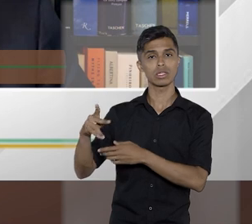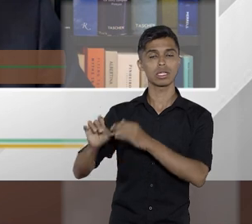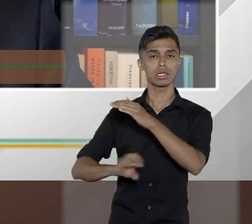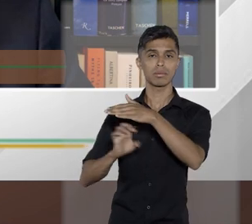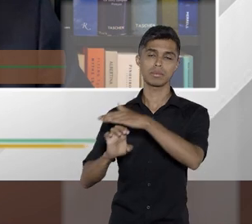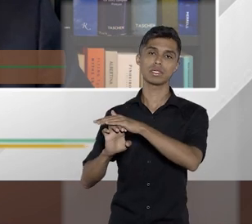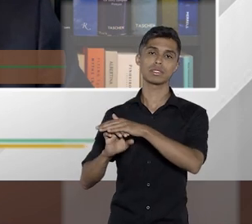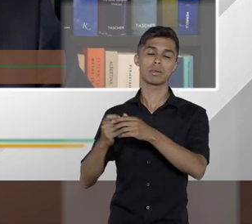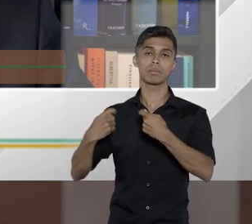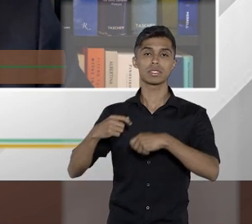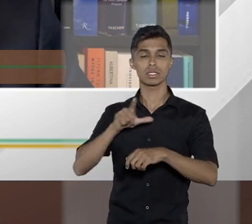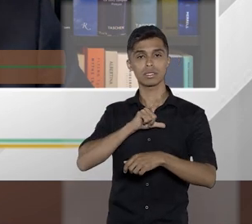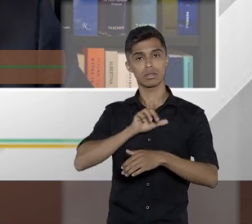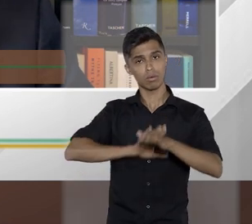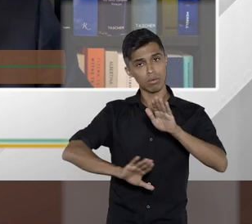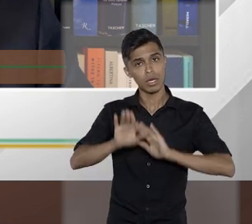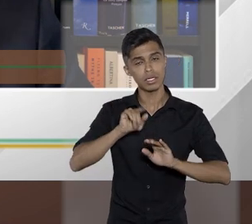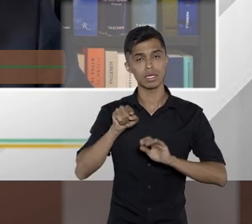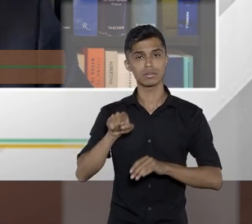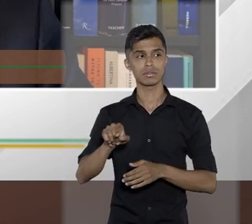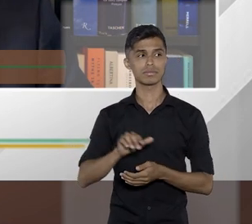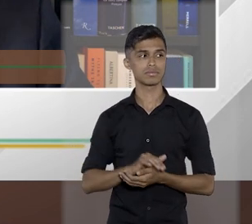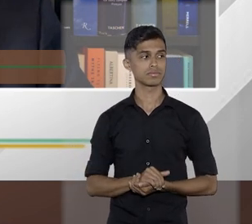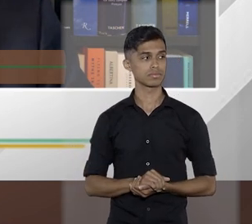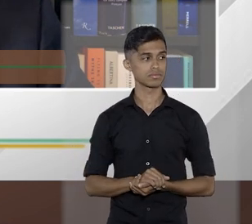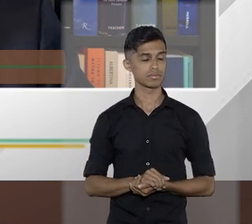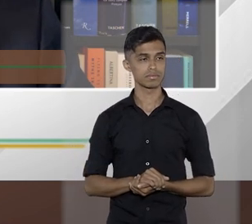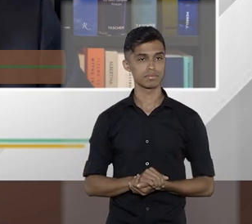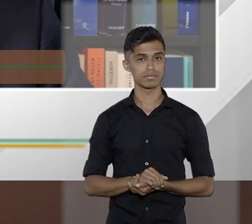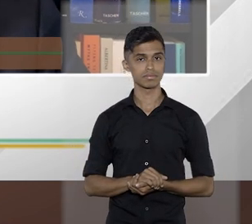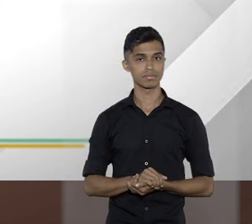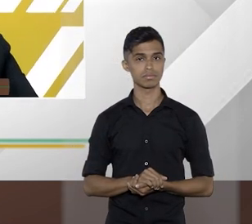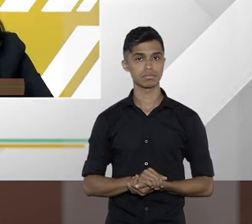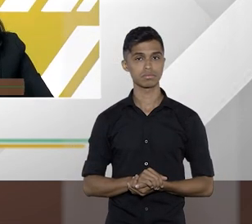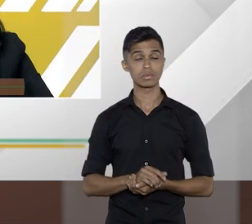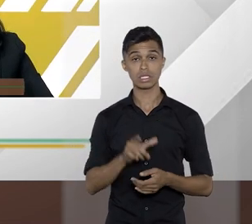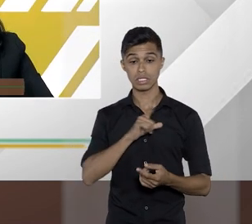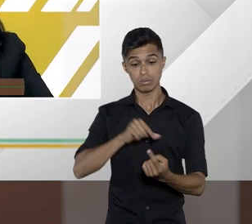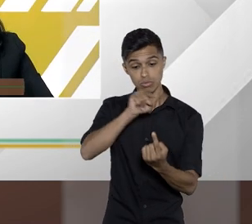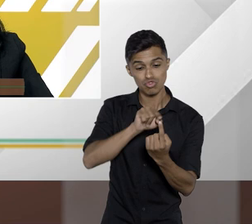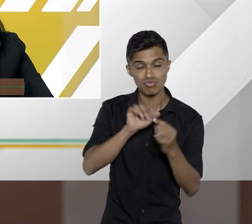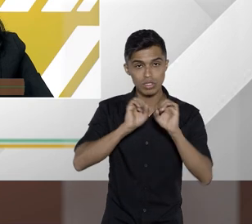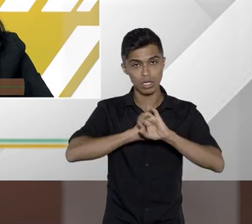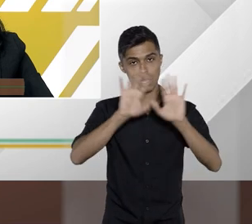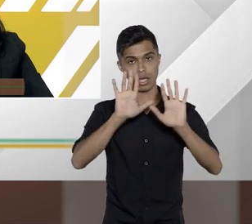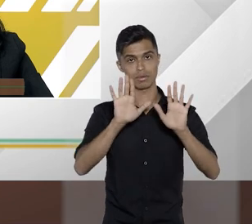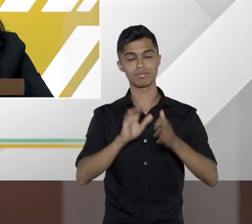e sigilos, digamos assim, comerciais dessas empresas. de forma objetiva.